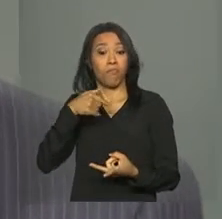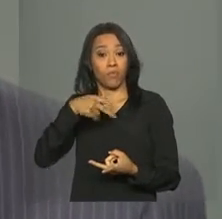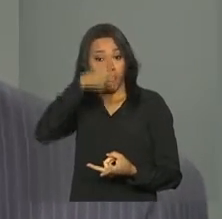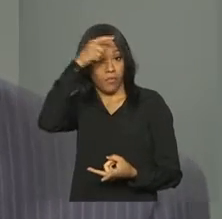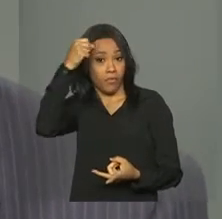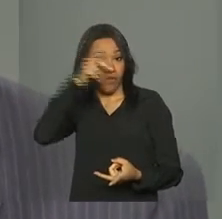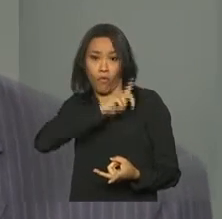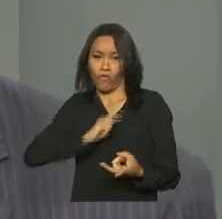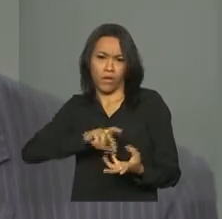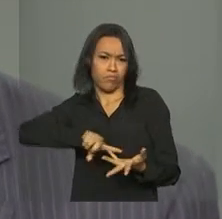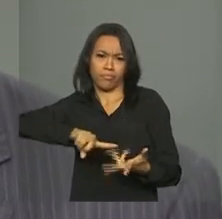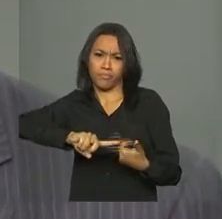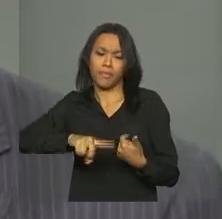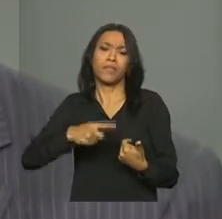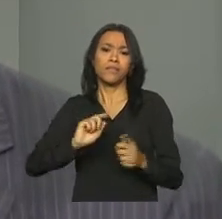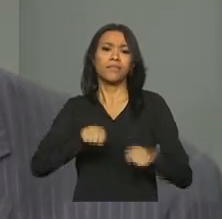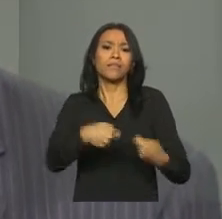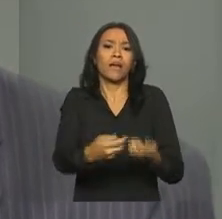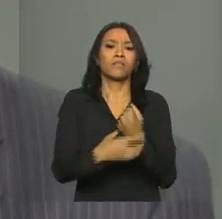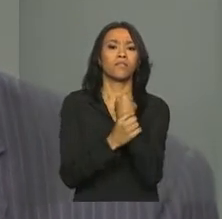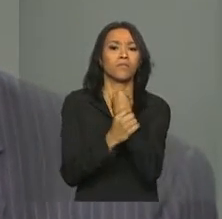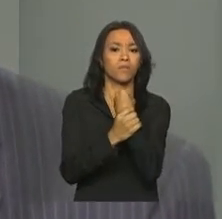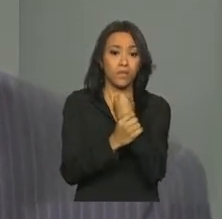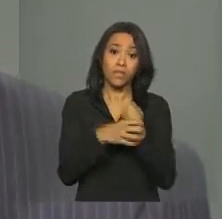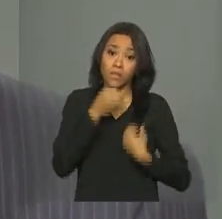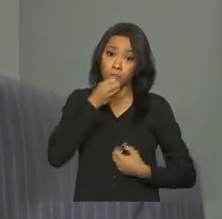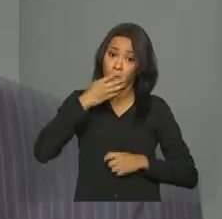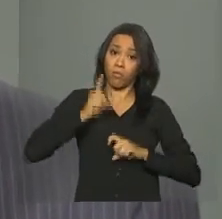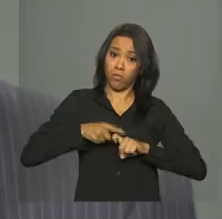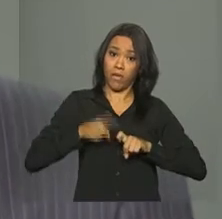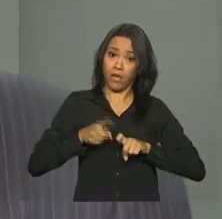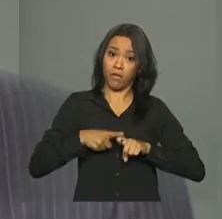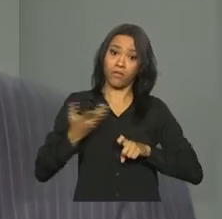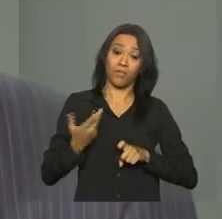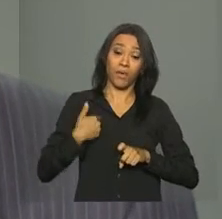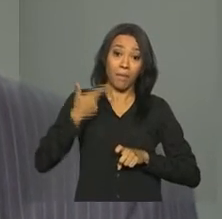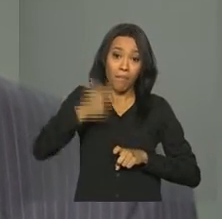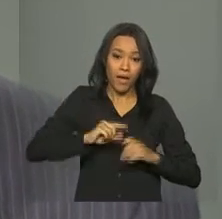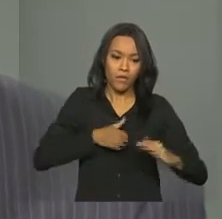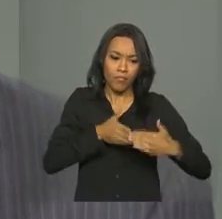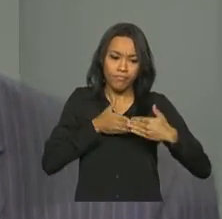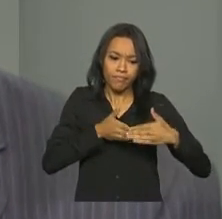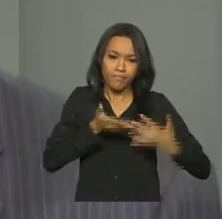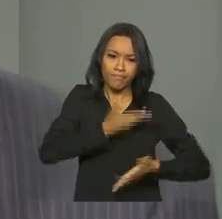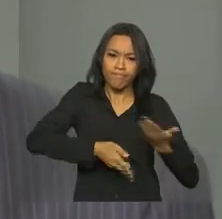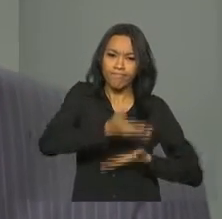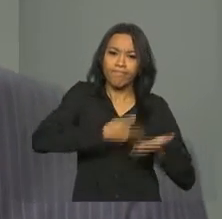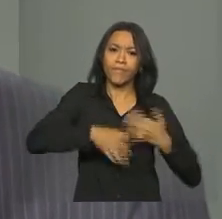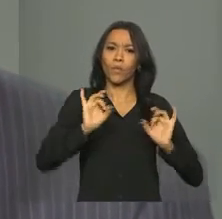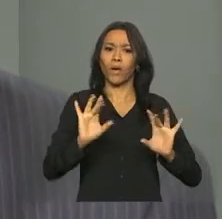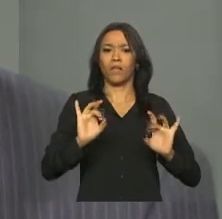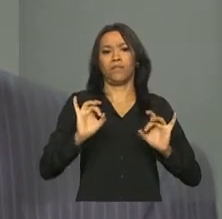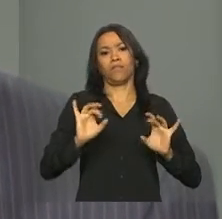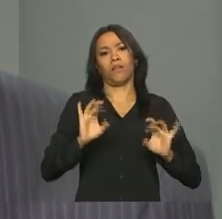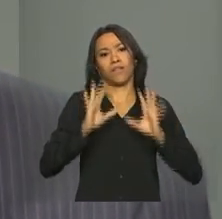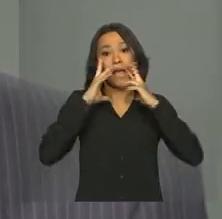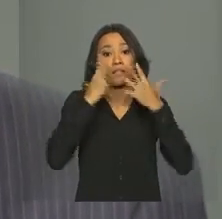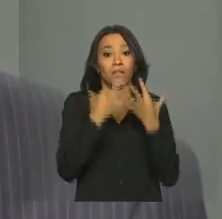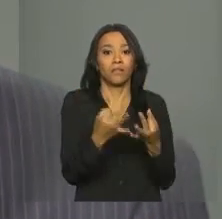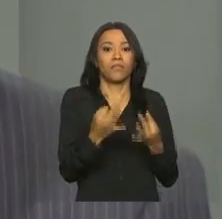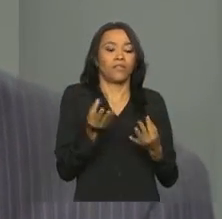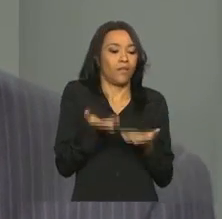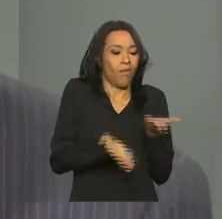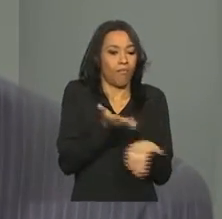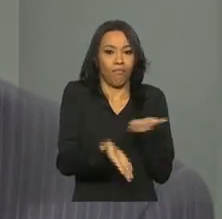do cuidado, a segurança. E é bom para o médico e para a população, porque é mais vínculo com a equipe, é mais qualidade na atenção, mais